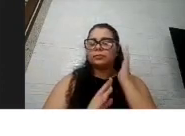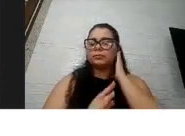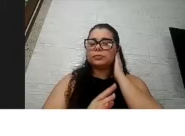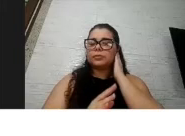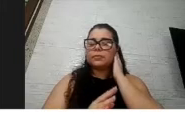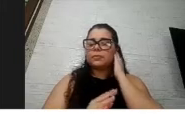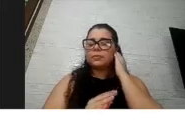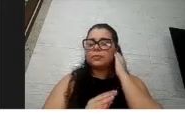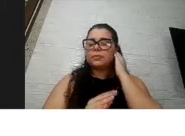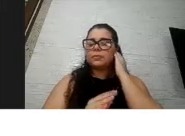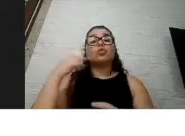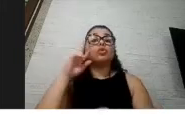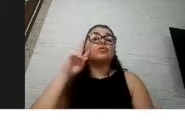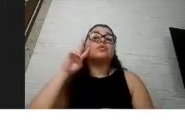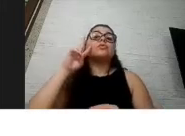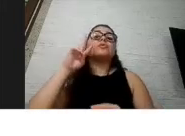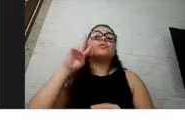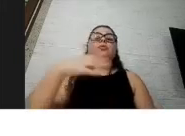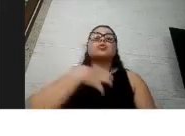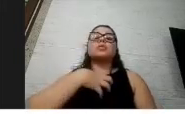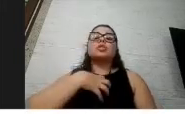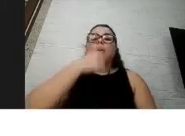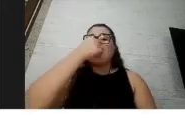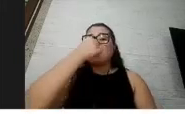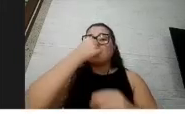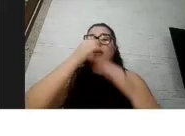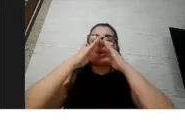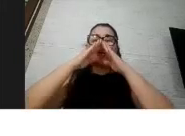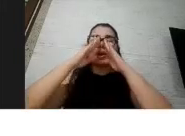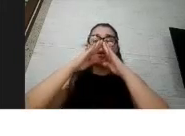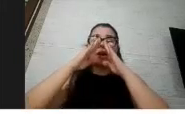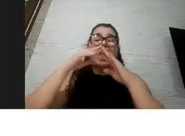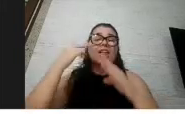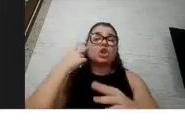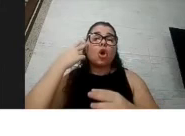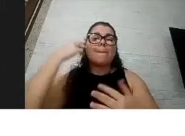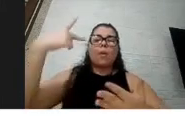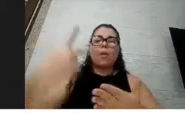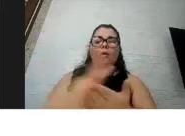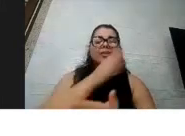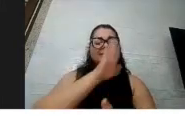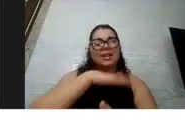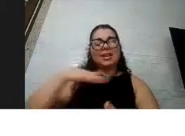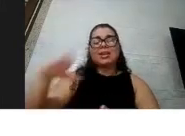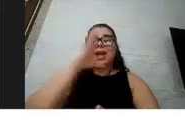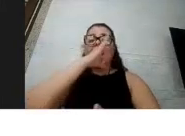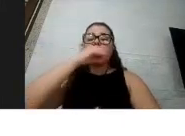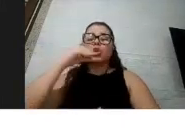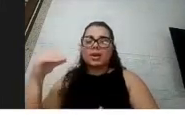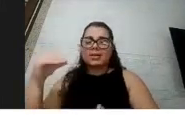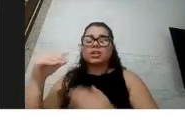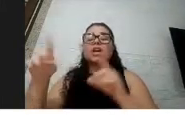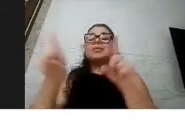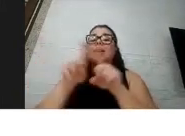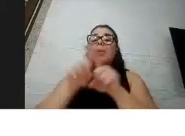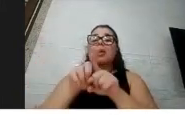que os sintomas nasais são muito mais frequentes nas crianças e adolescentes tá e a gente vê também